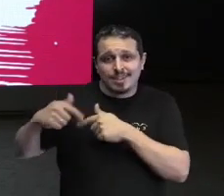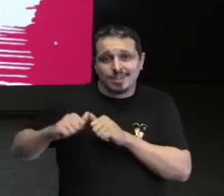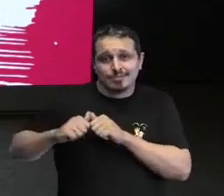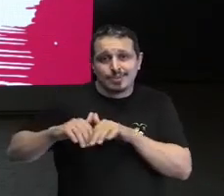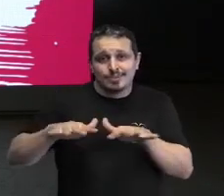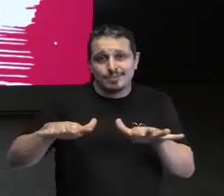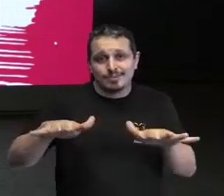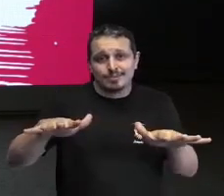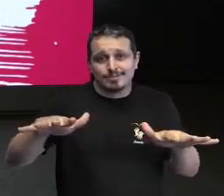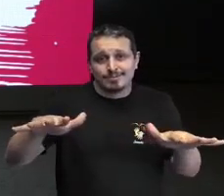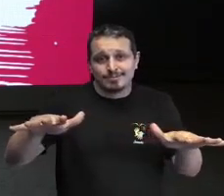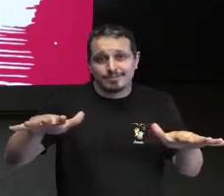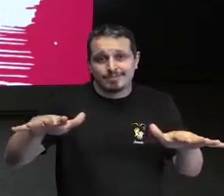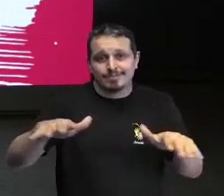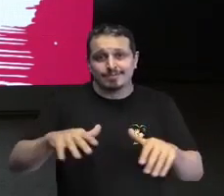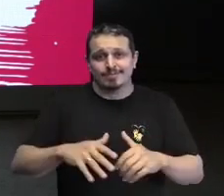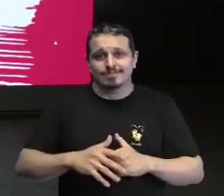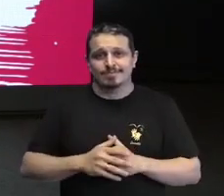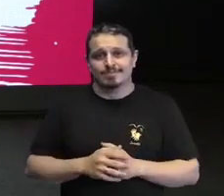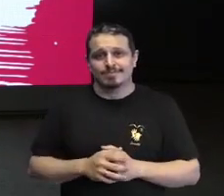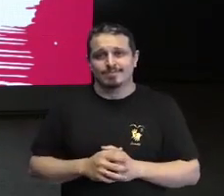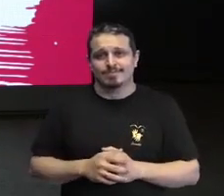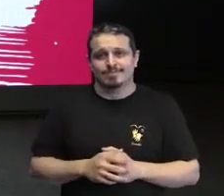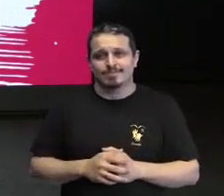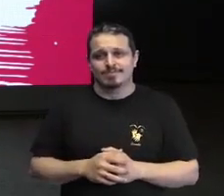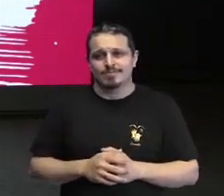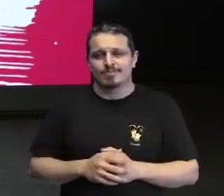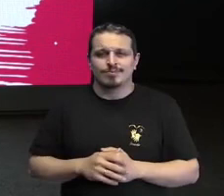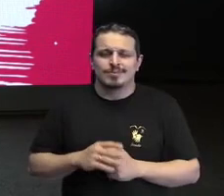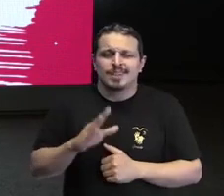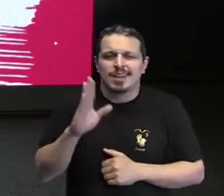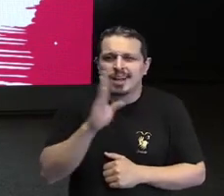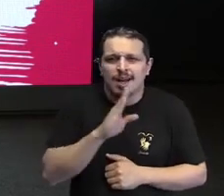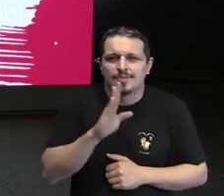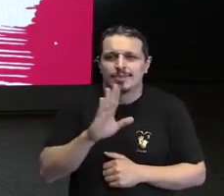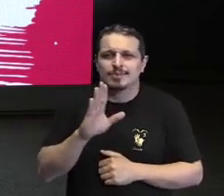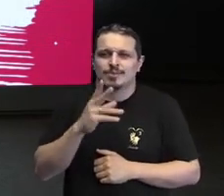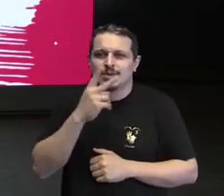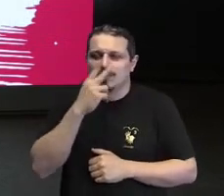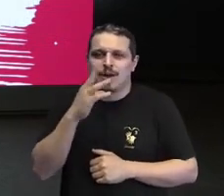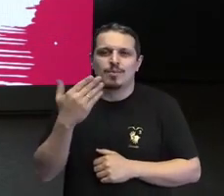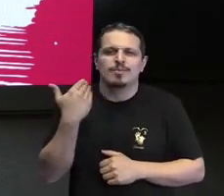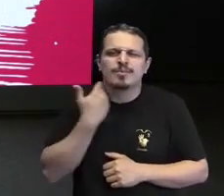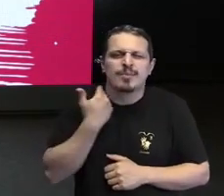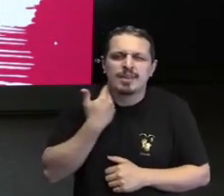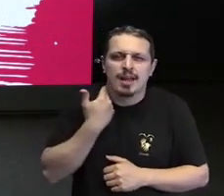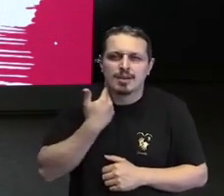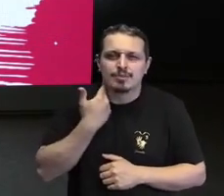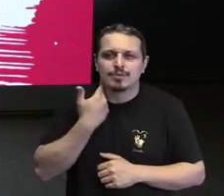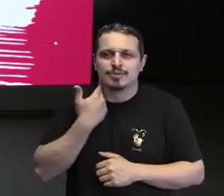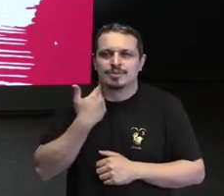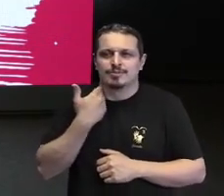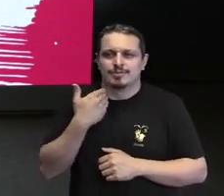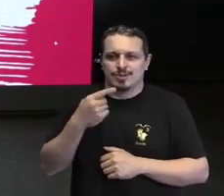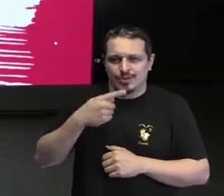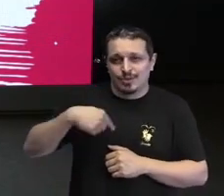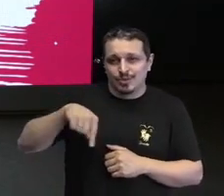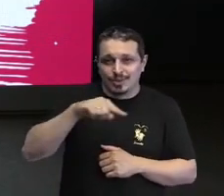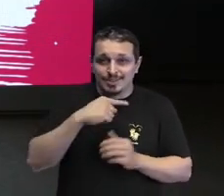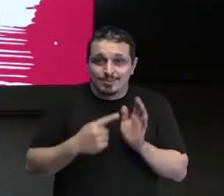para rapidamente assim bater esse papinho com vocês e trazer um pouquinho da minha